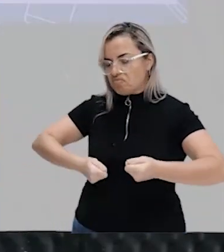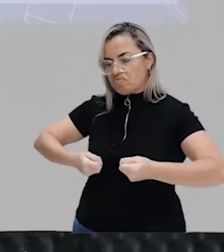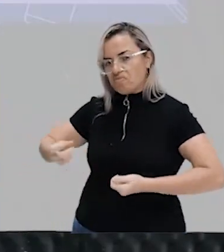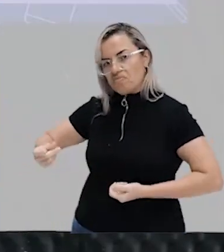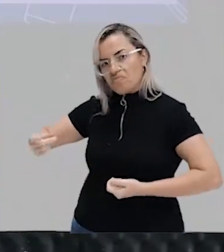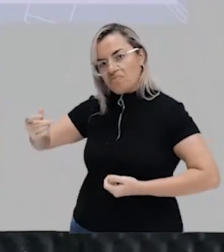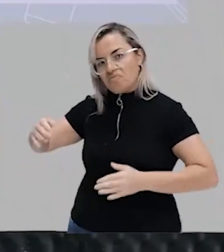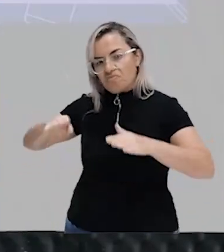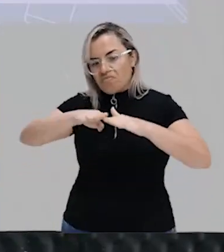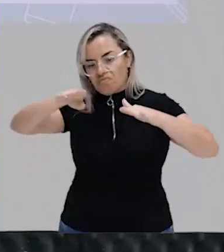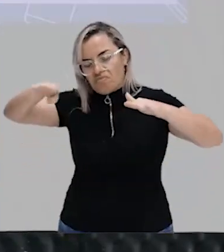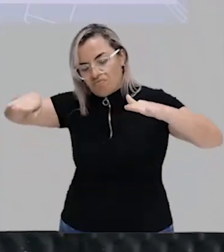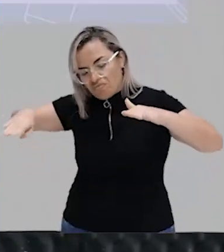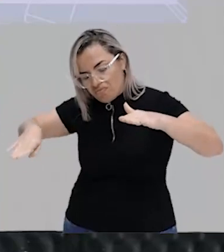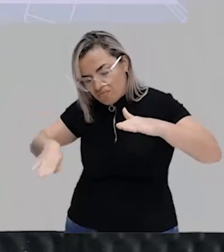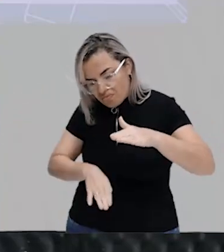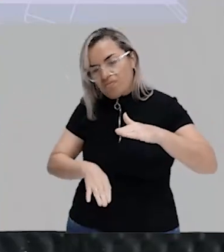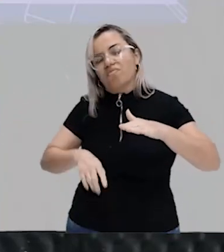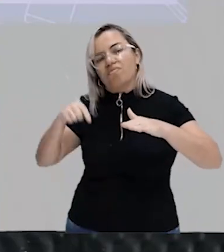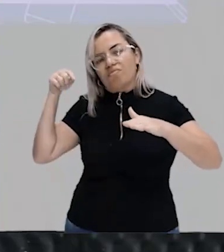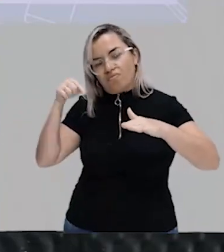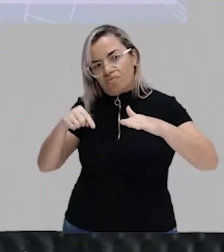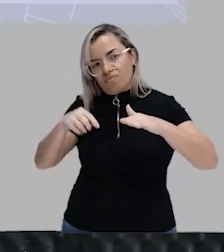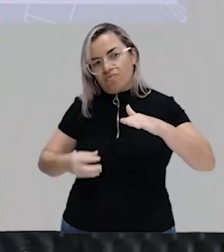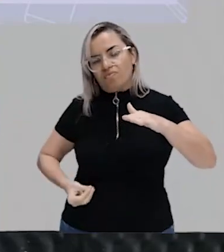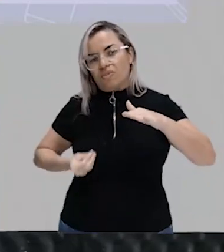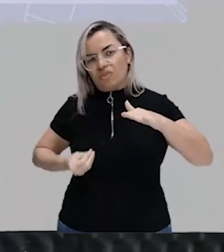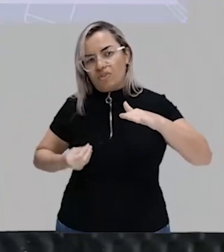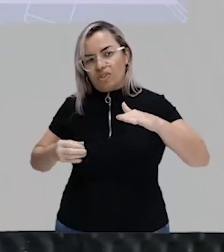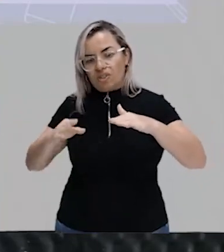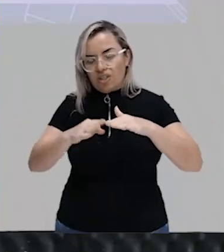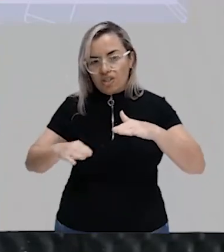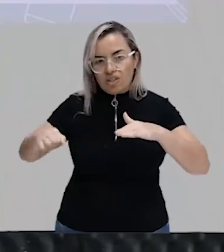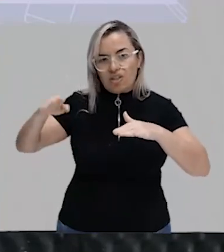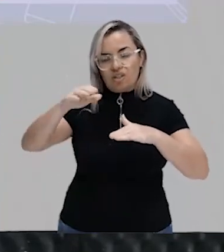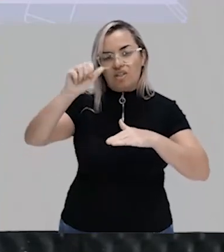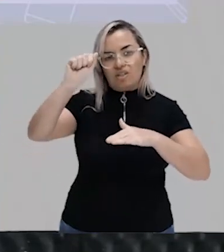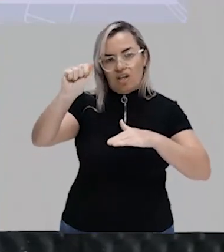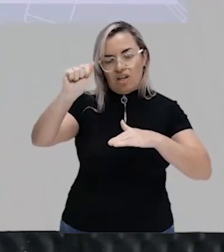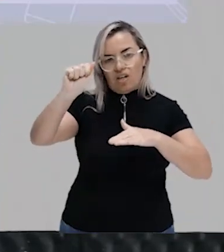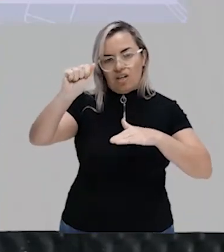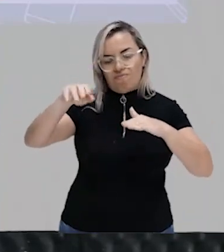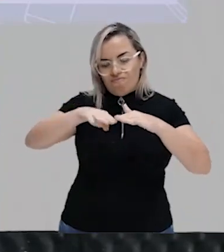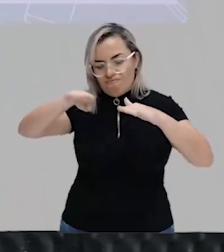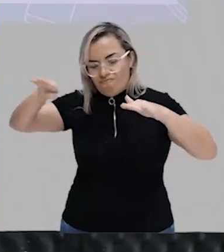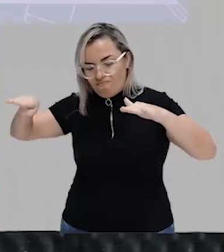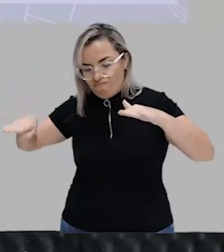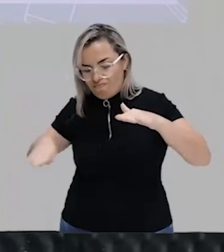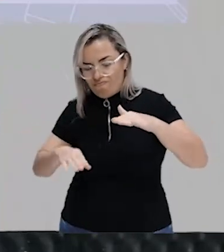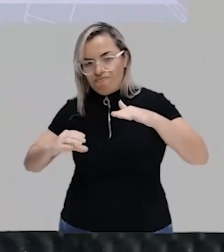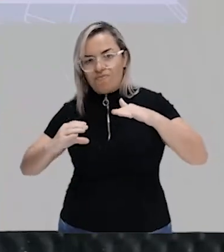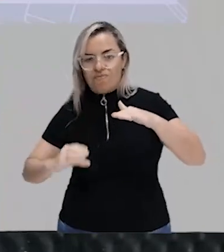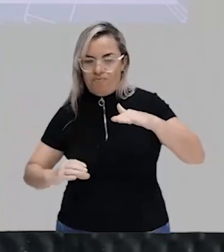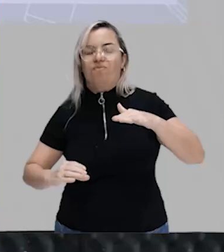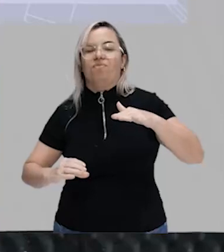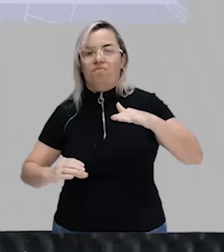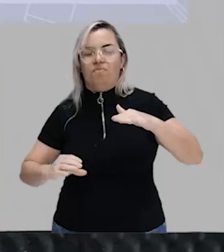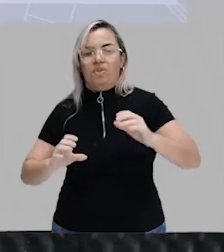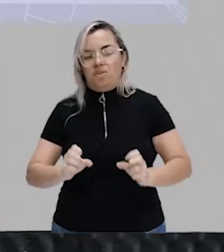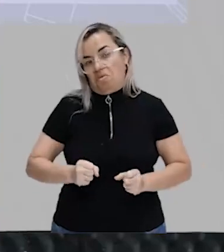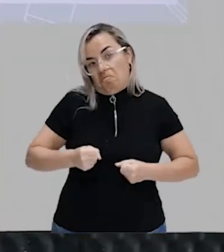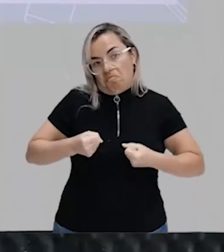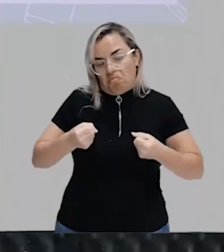social. Ela deixa de ter um padrão de vida de classe A para ter um padrão de vida de classe C, ou D,